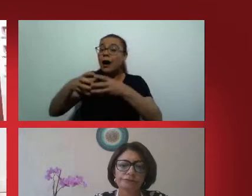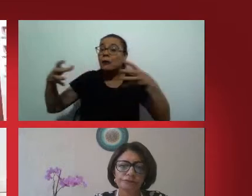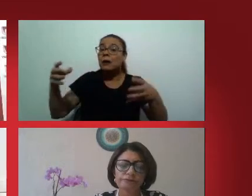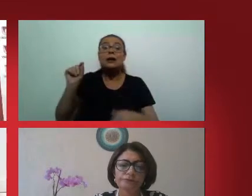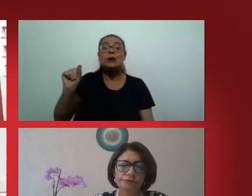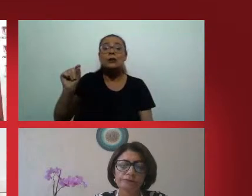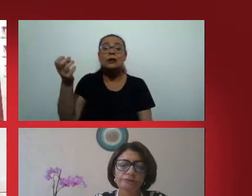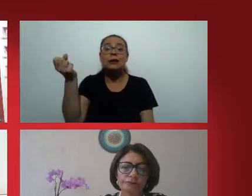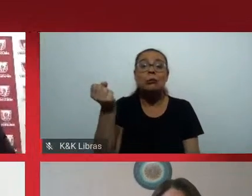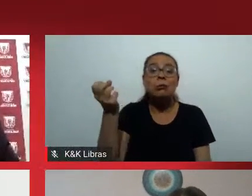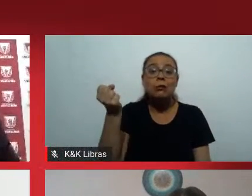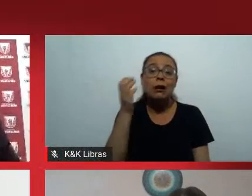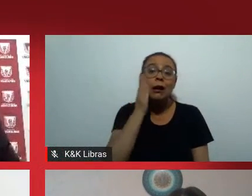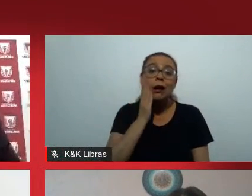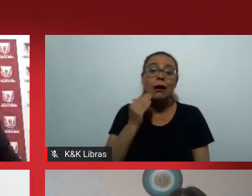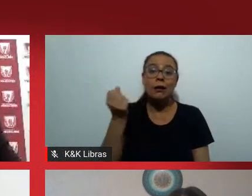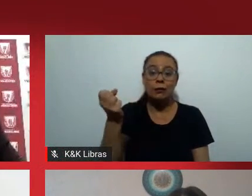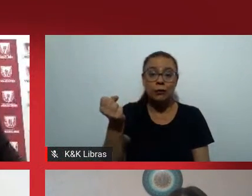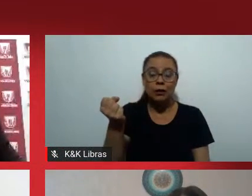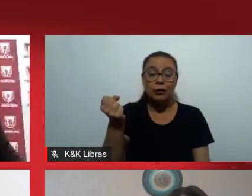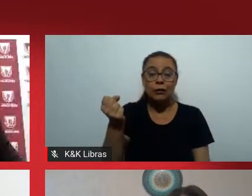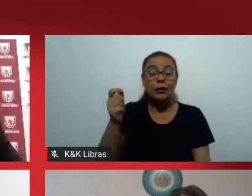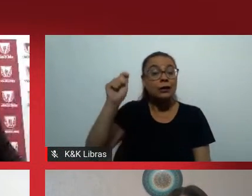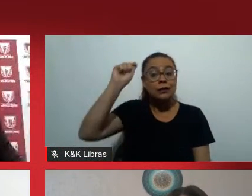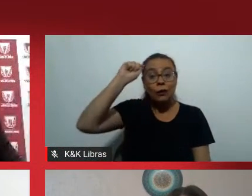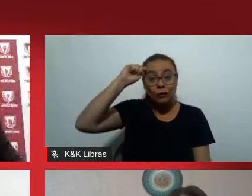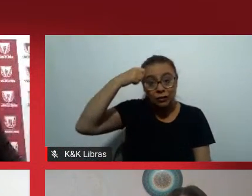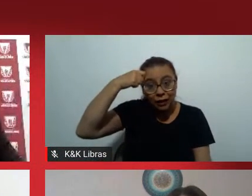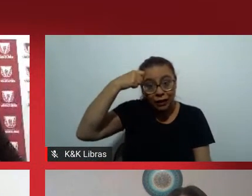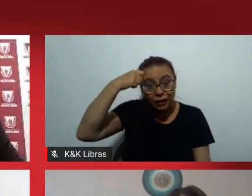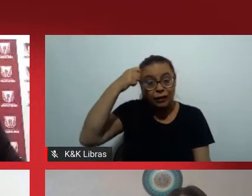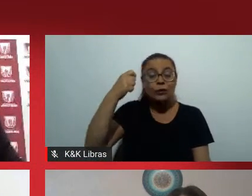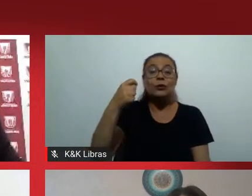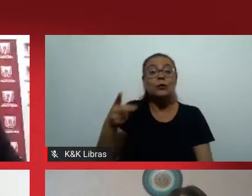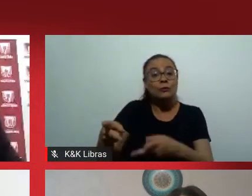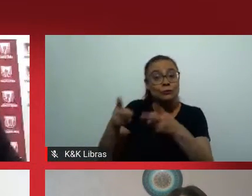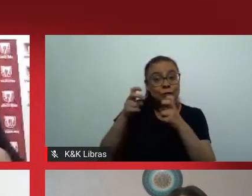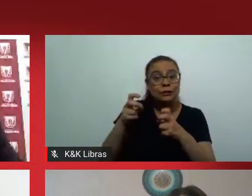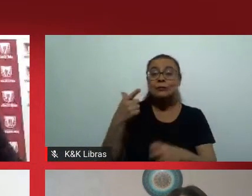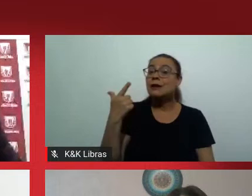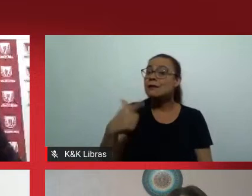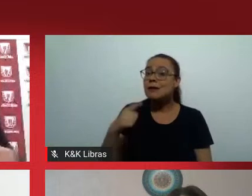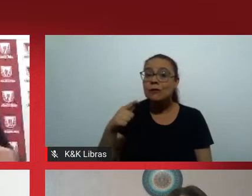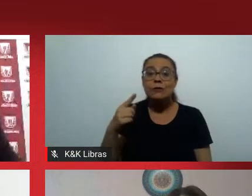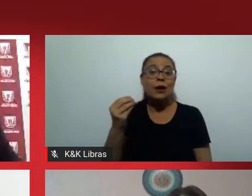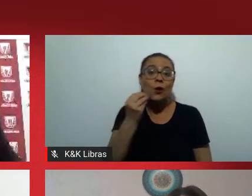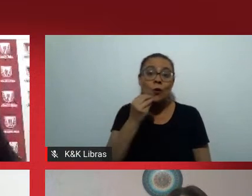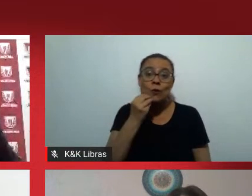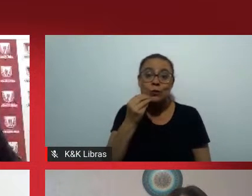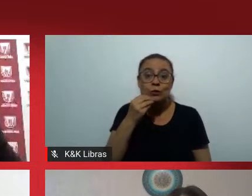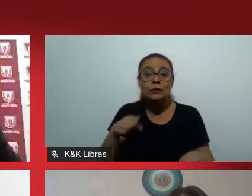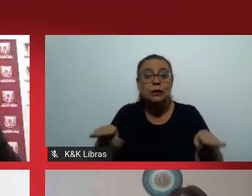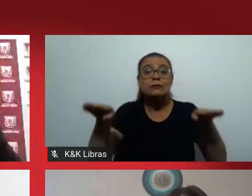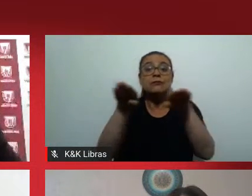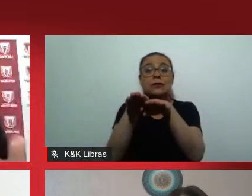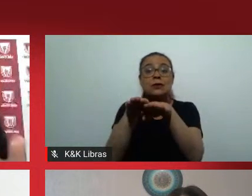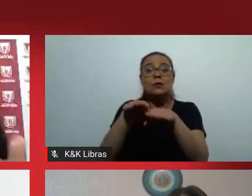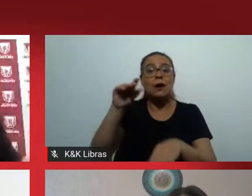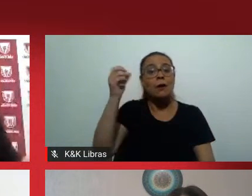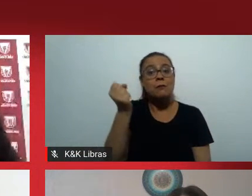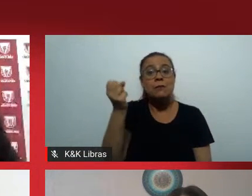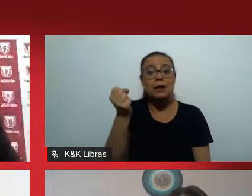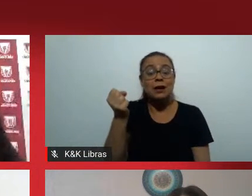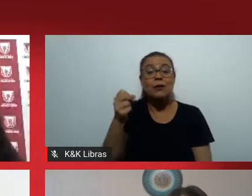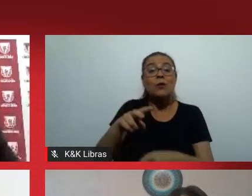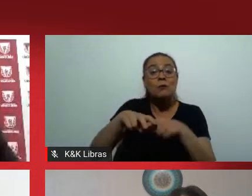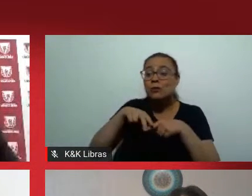Ou seja, essa população negra não tem as mesmas possibilidades, em termos percentuais e estatísticos, de conseguir um diploma